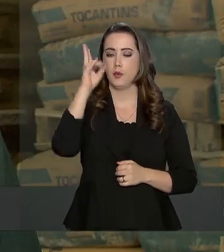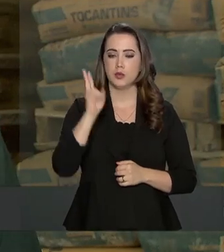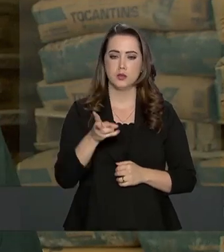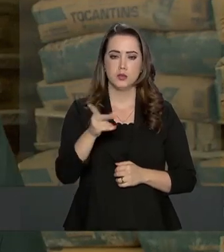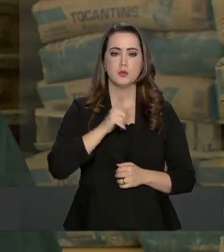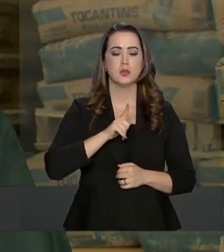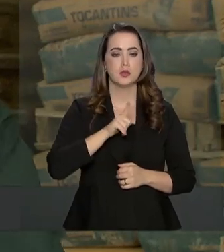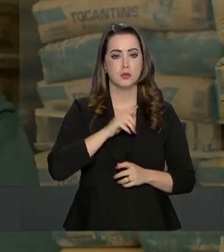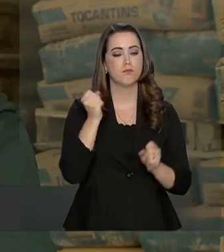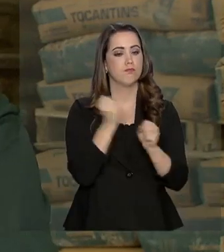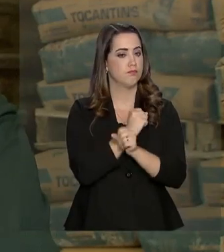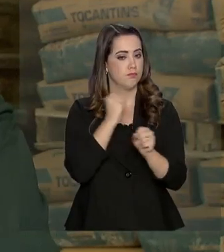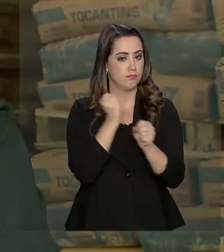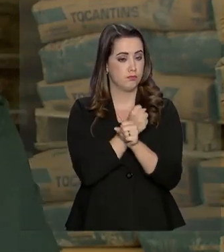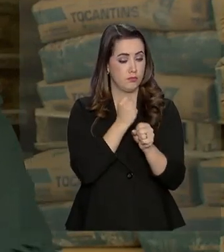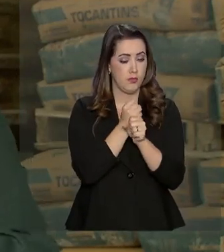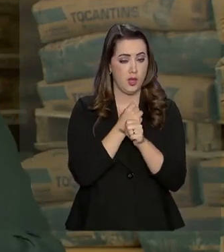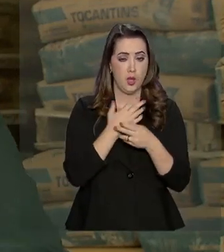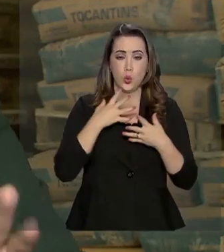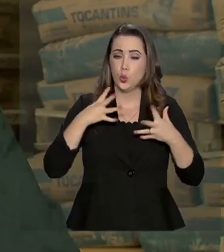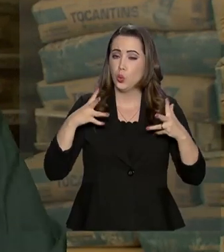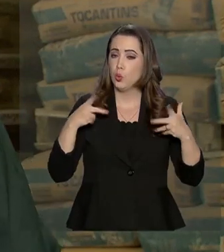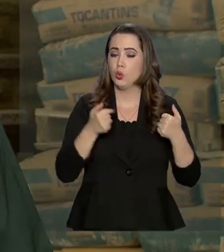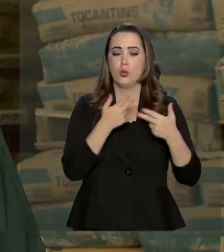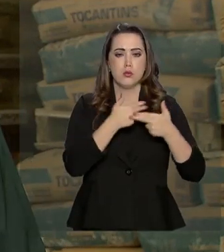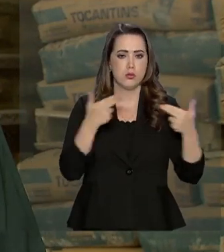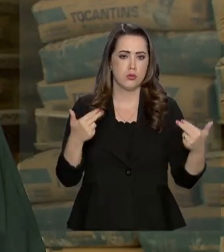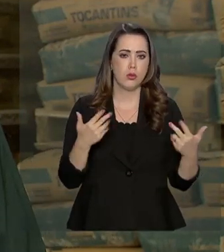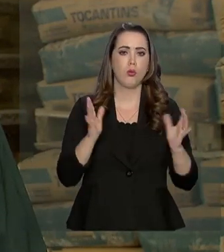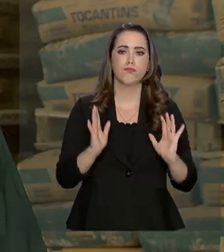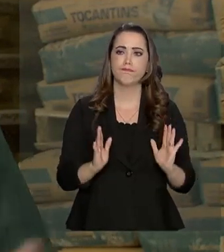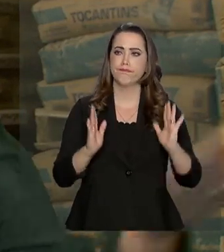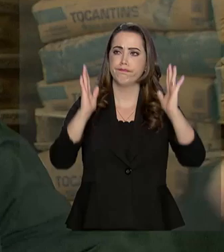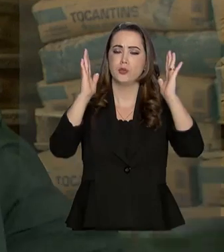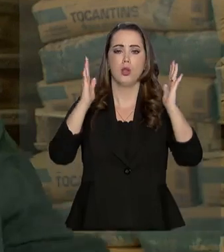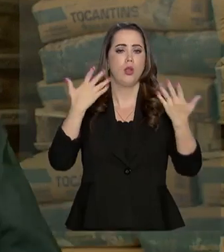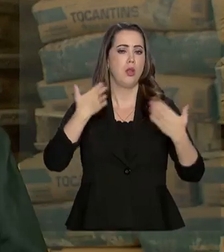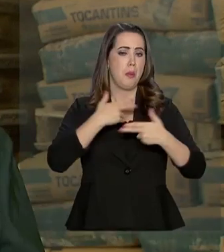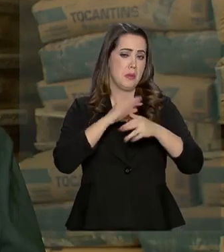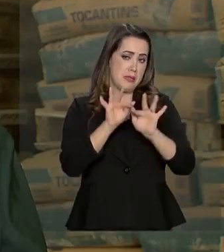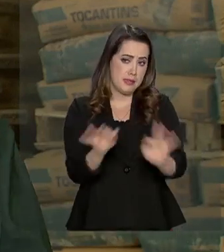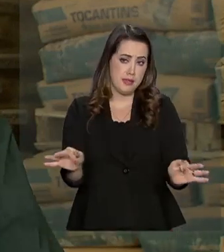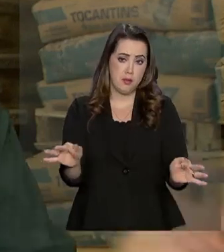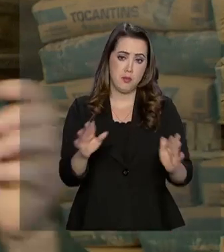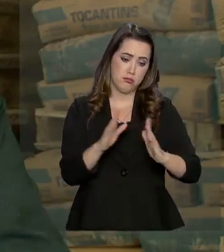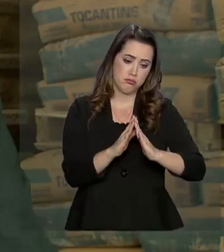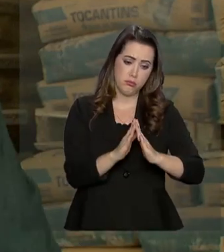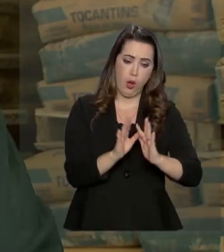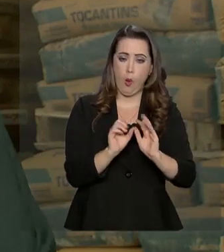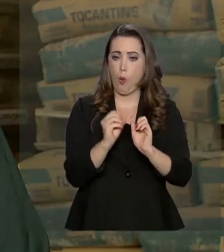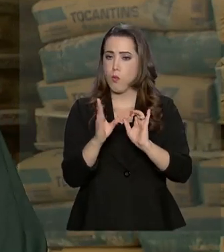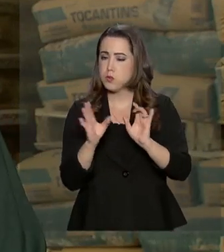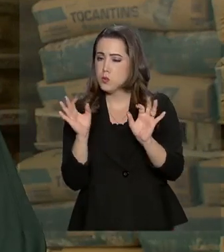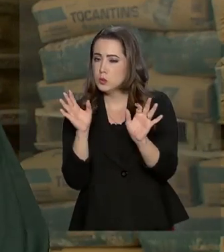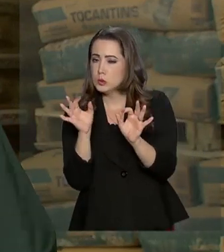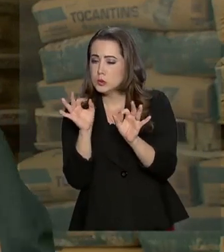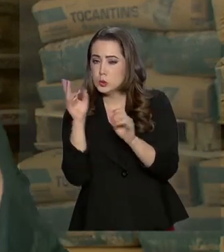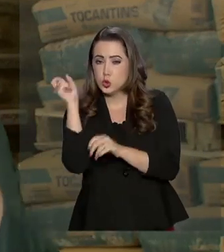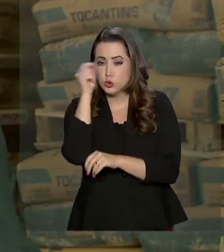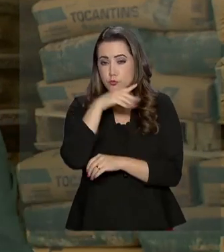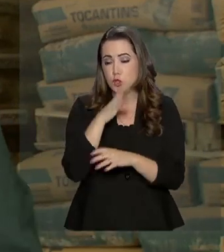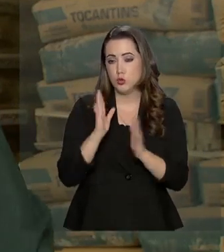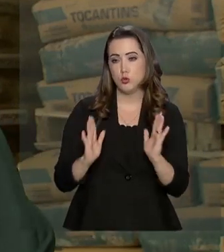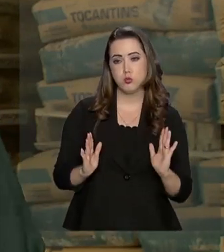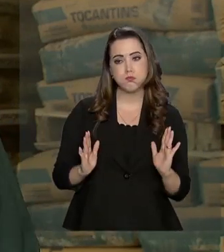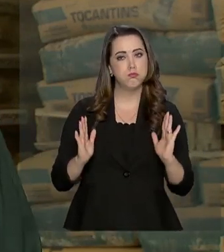construção civil. Ele está presente em todo tipo de edificação. Das mais simples, as mais complexas. E